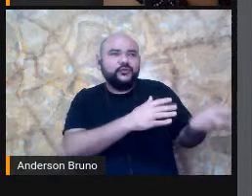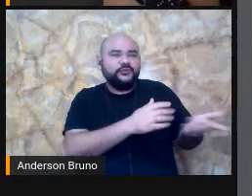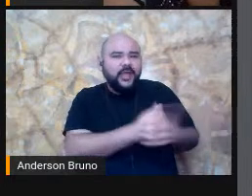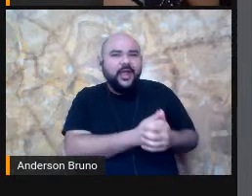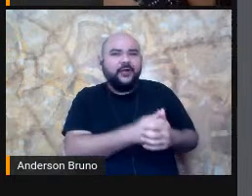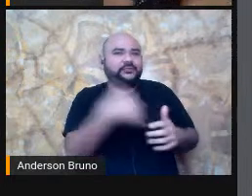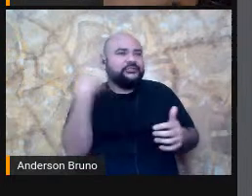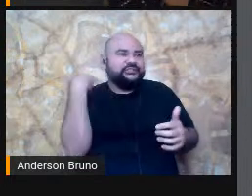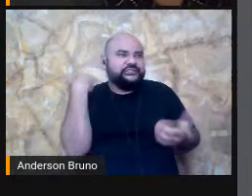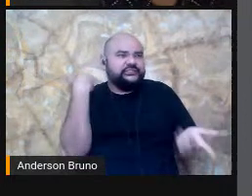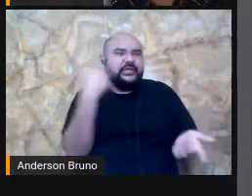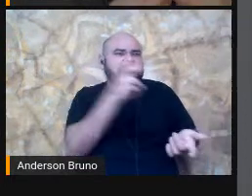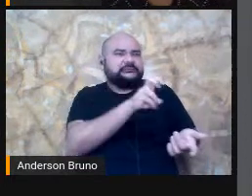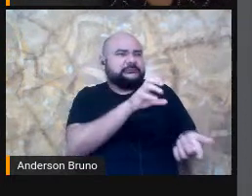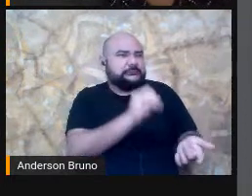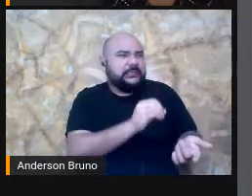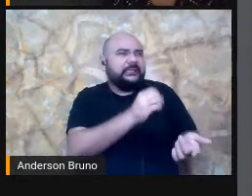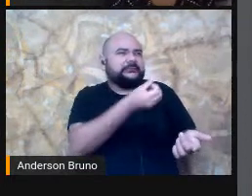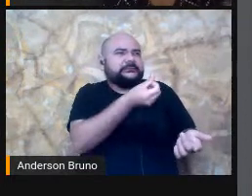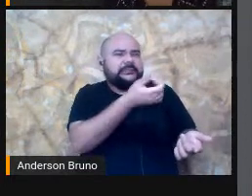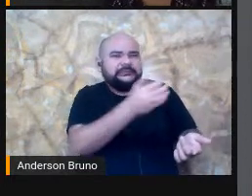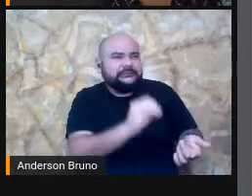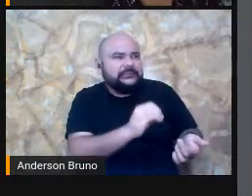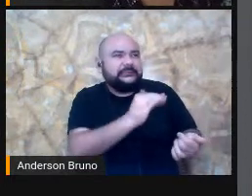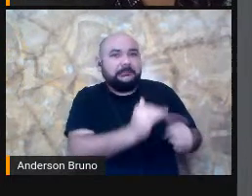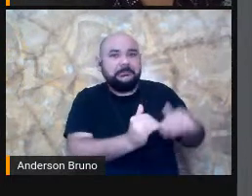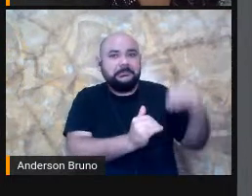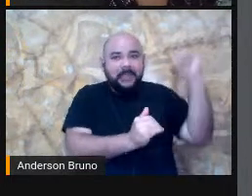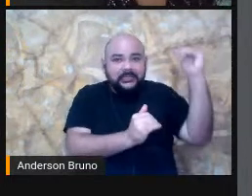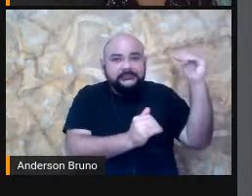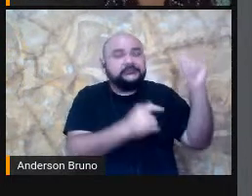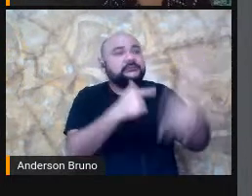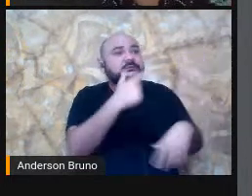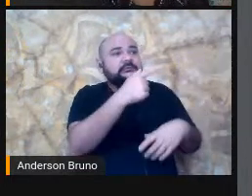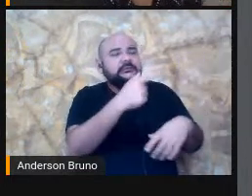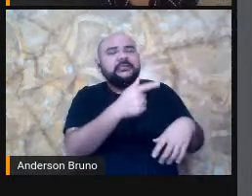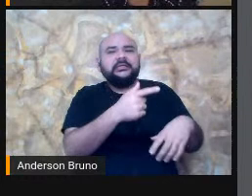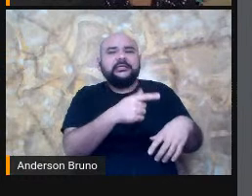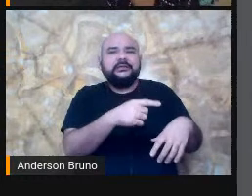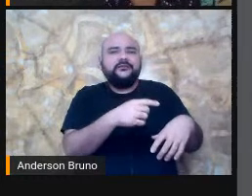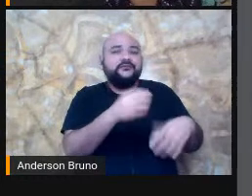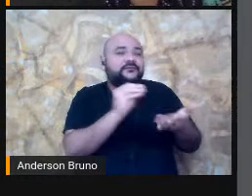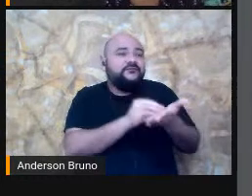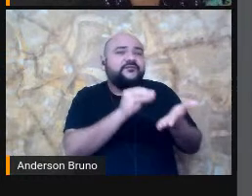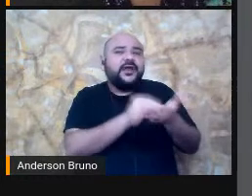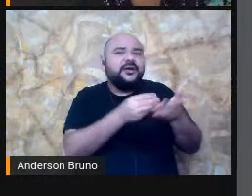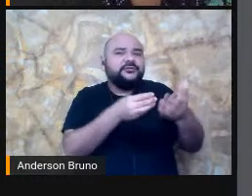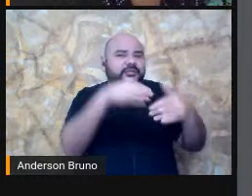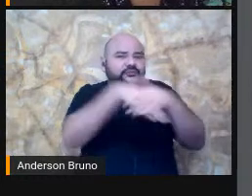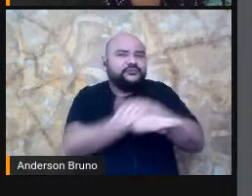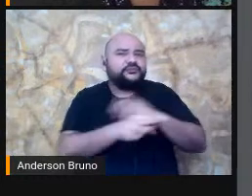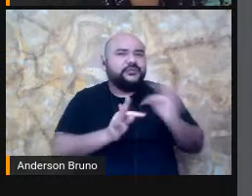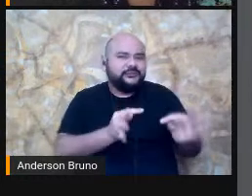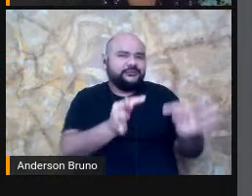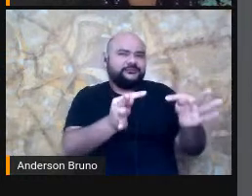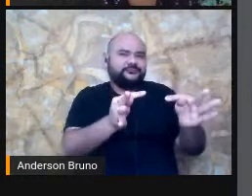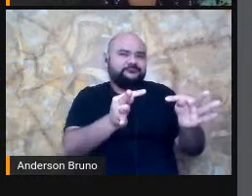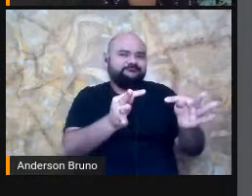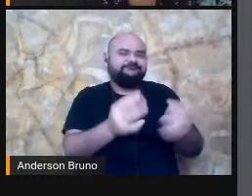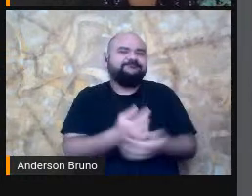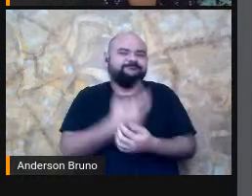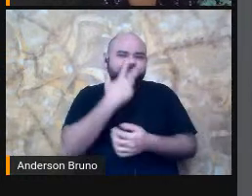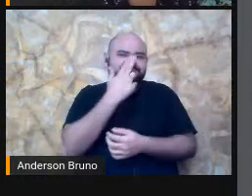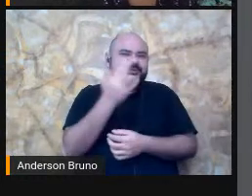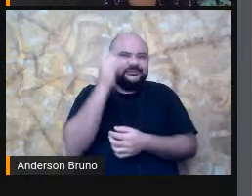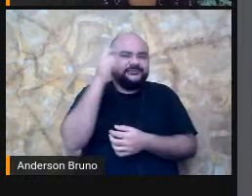as que estão Começando E assim Sucessivamente Parece muito difícil Pessoal Mas não